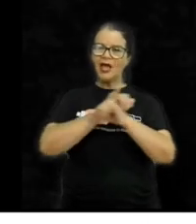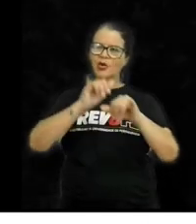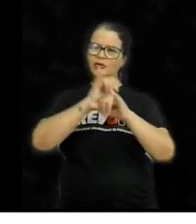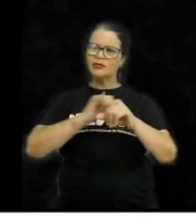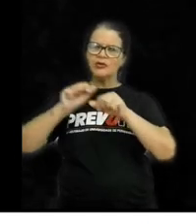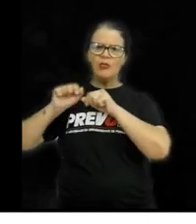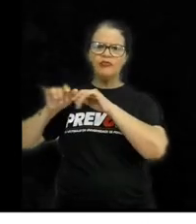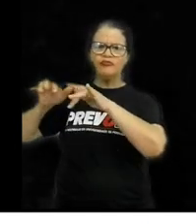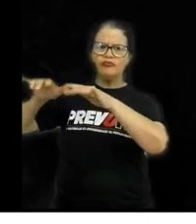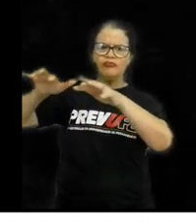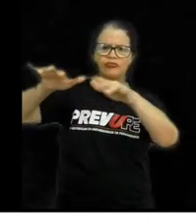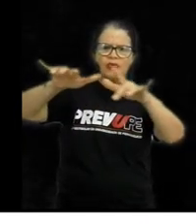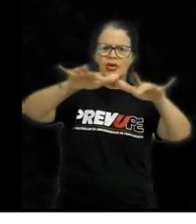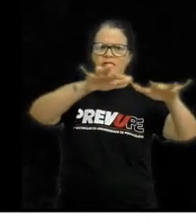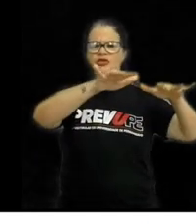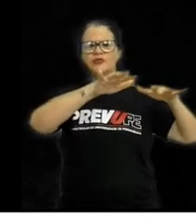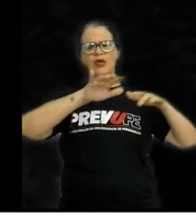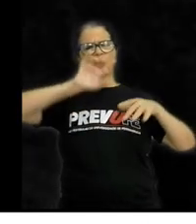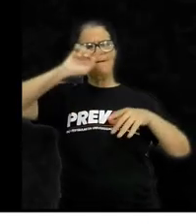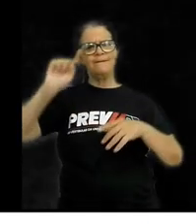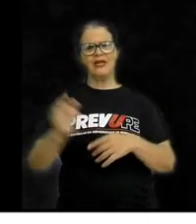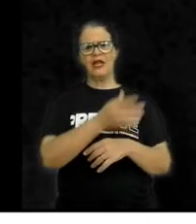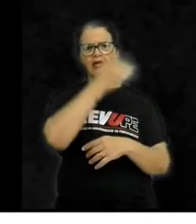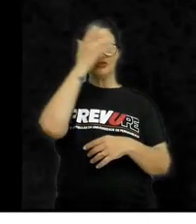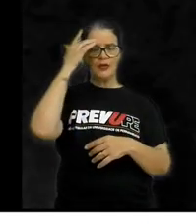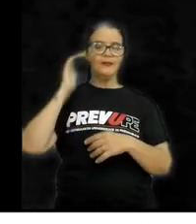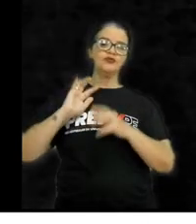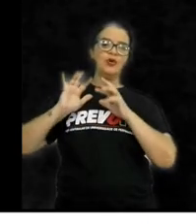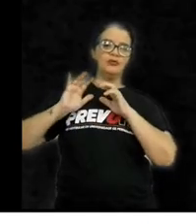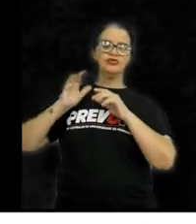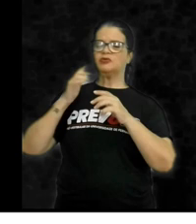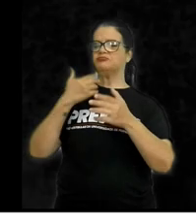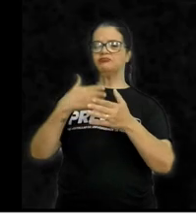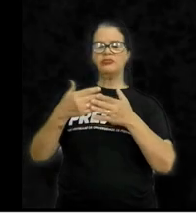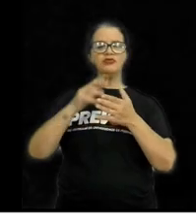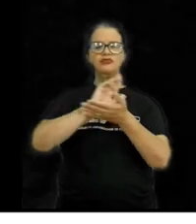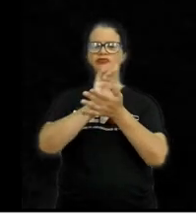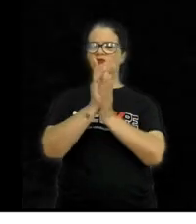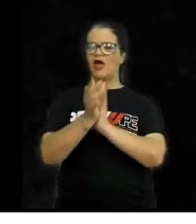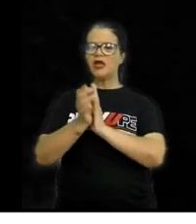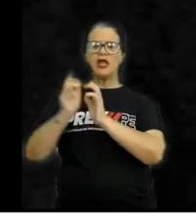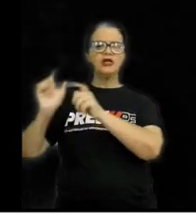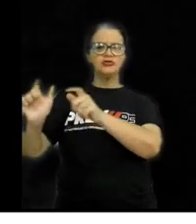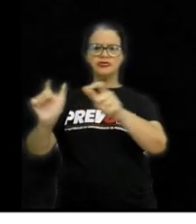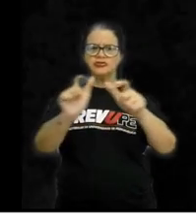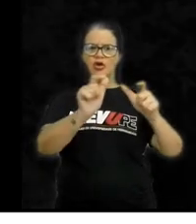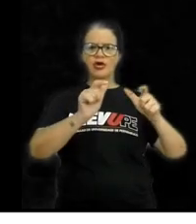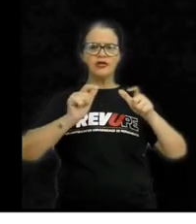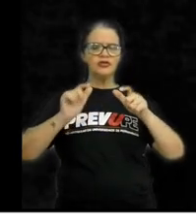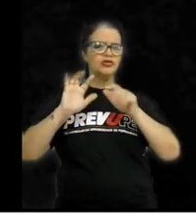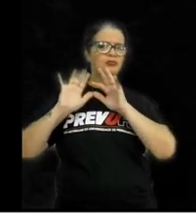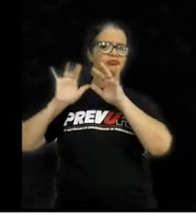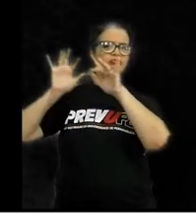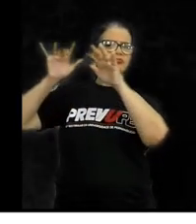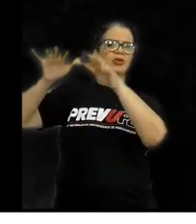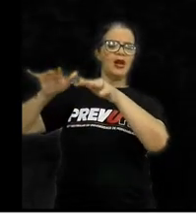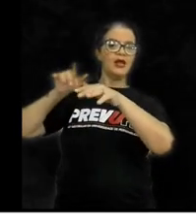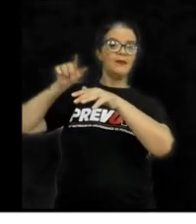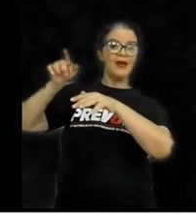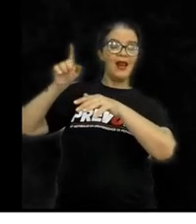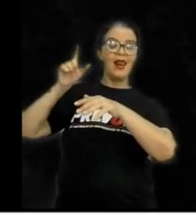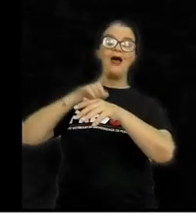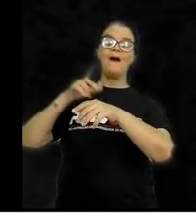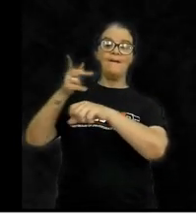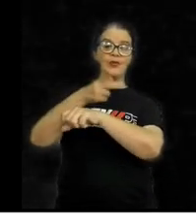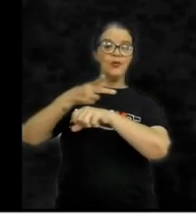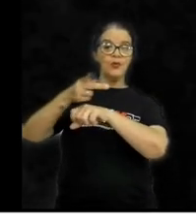se espalhou e milhares de pessoas das mais variadas origens rumaram para lá em busca de